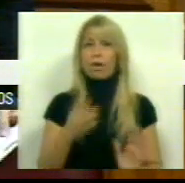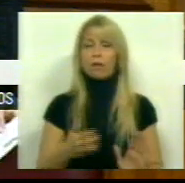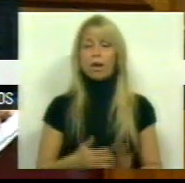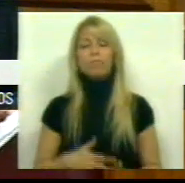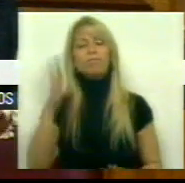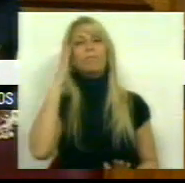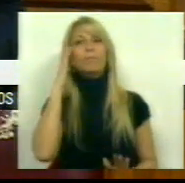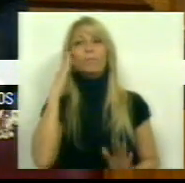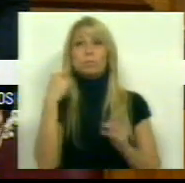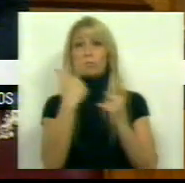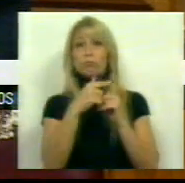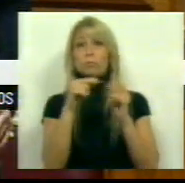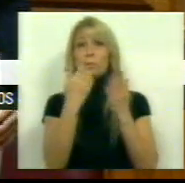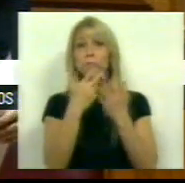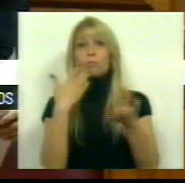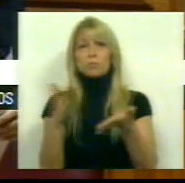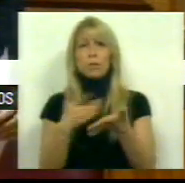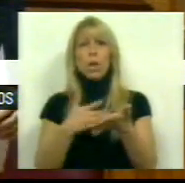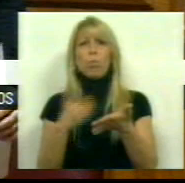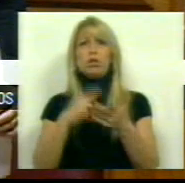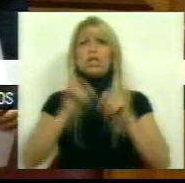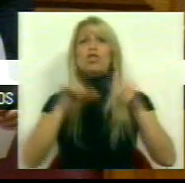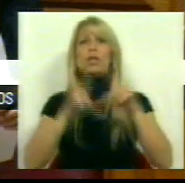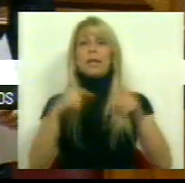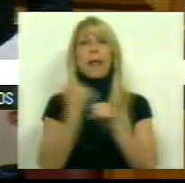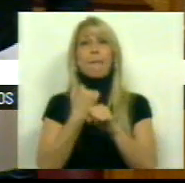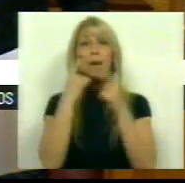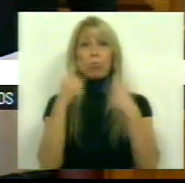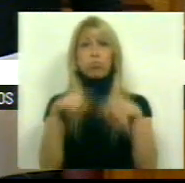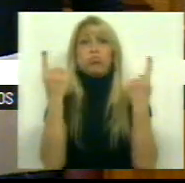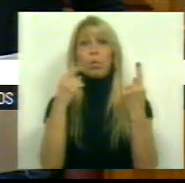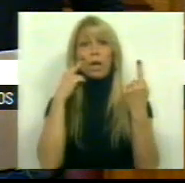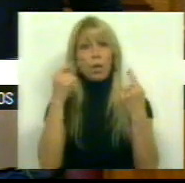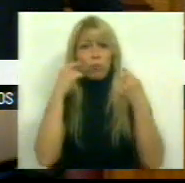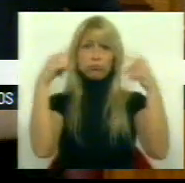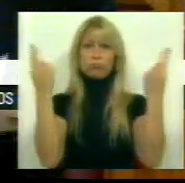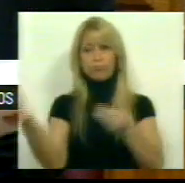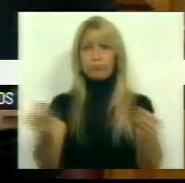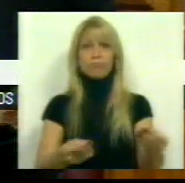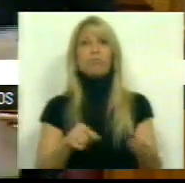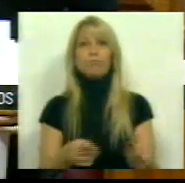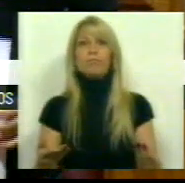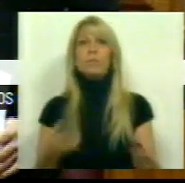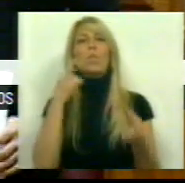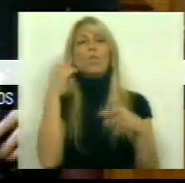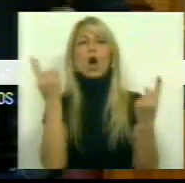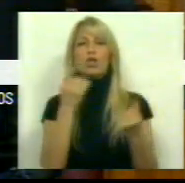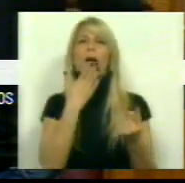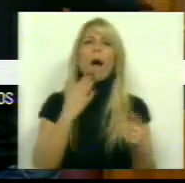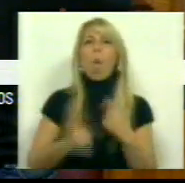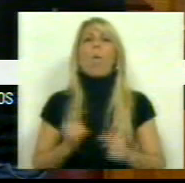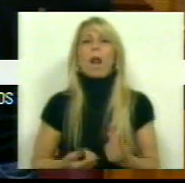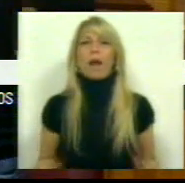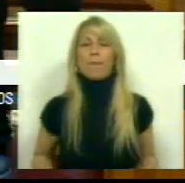o boletim estatístico do emprego público que acaba de ser divulgado demonstra bem qual é essa utilidade. O